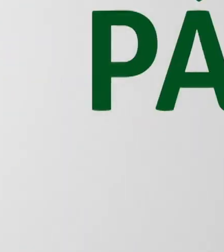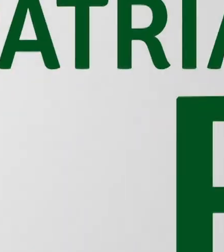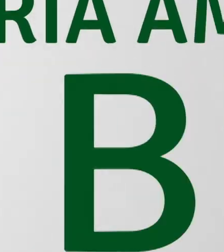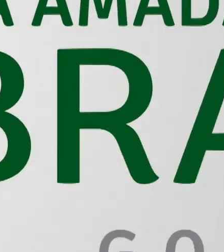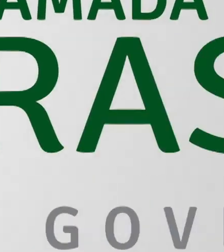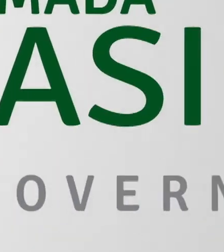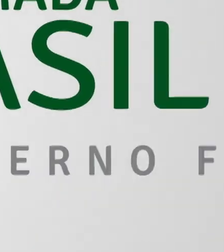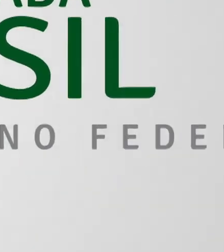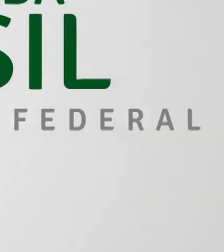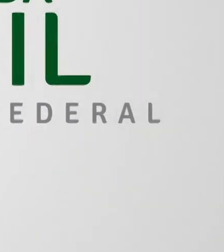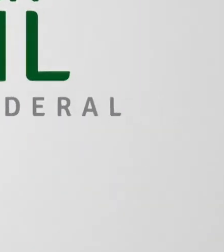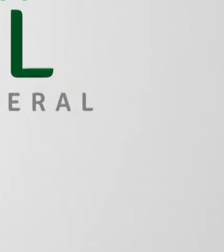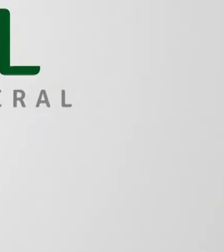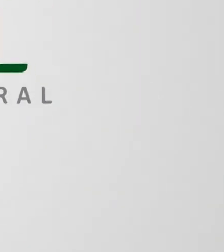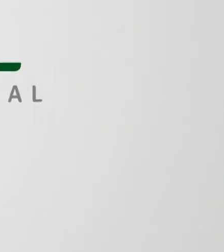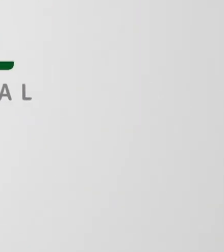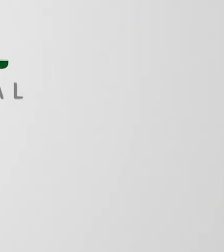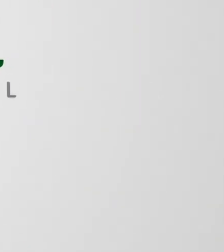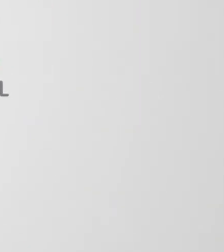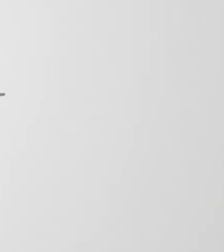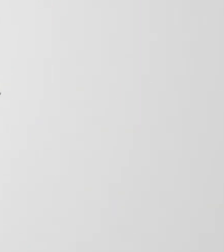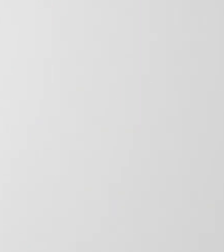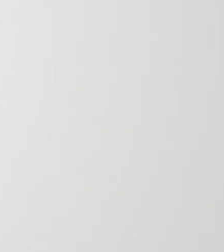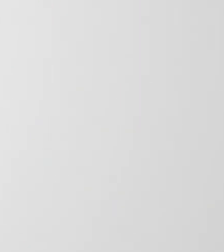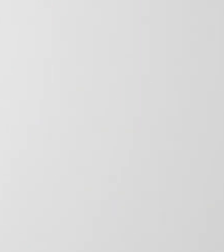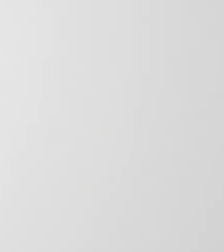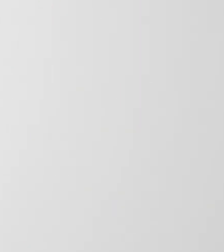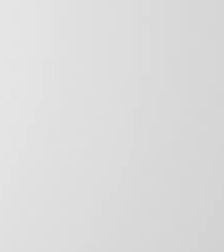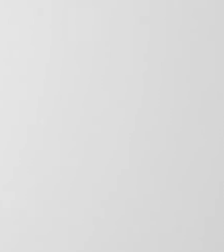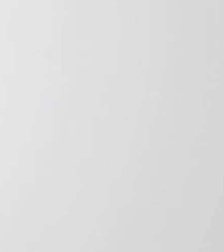Governo Federal, Pátria Amada, Brasil.